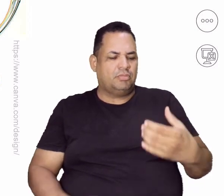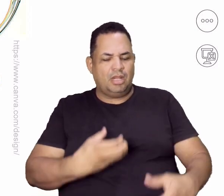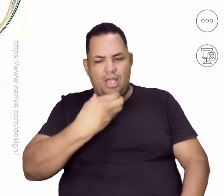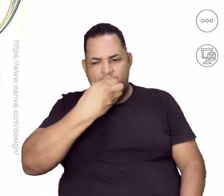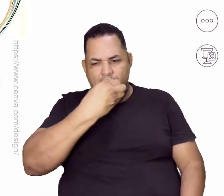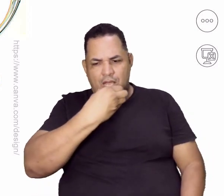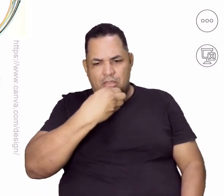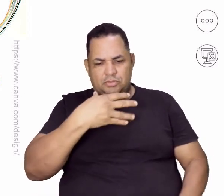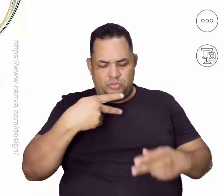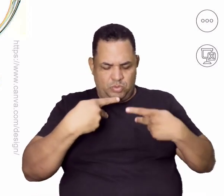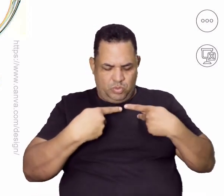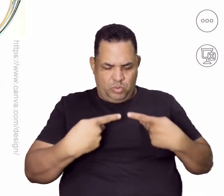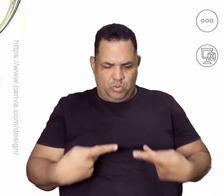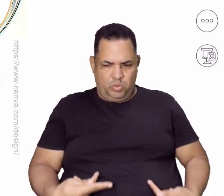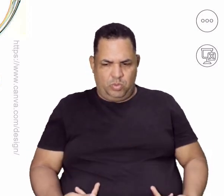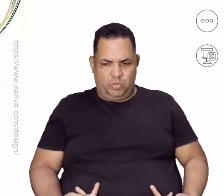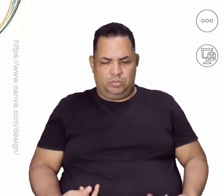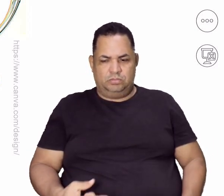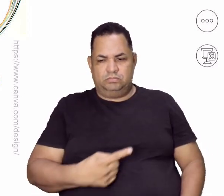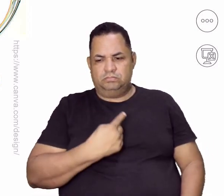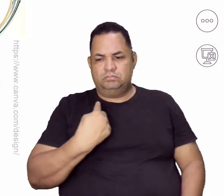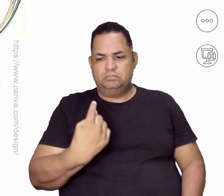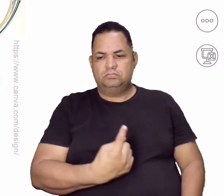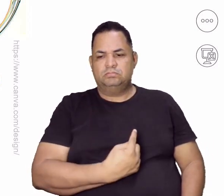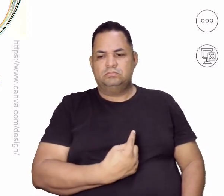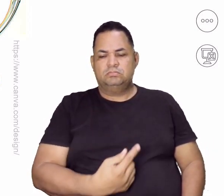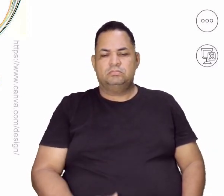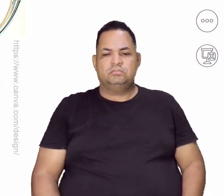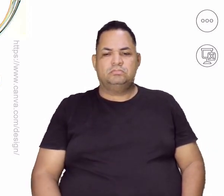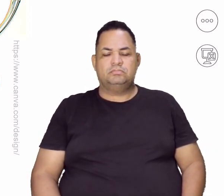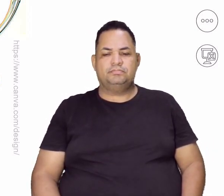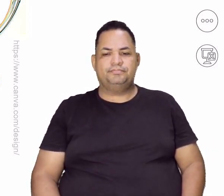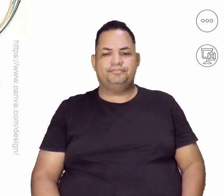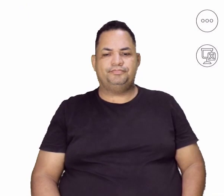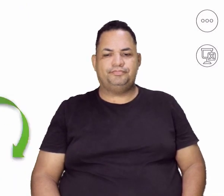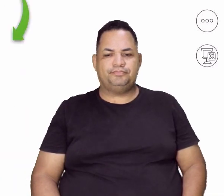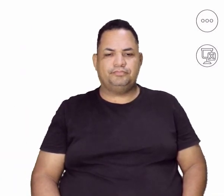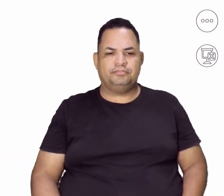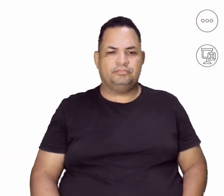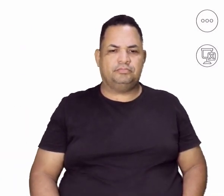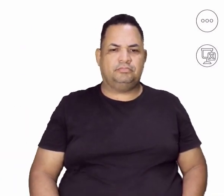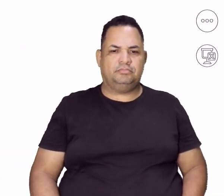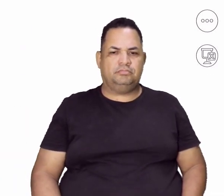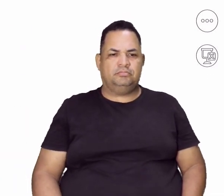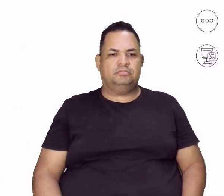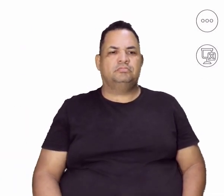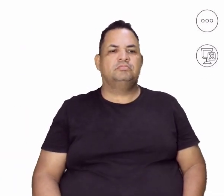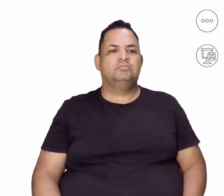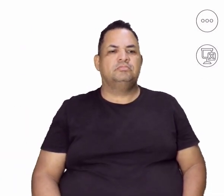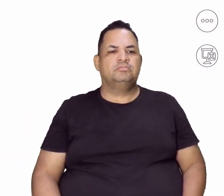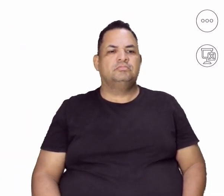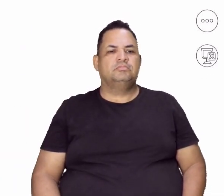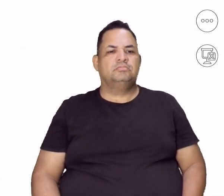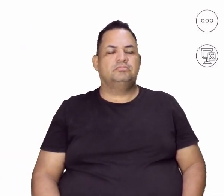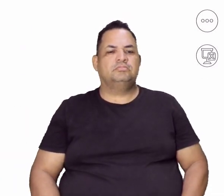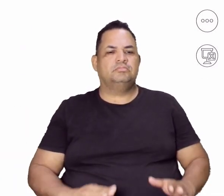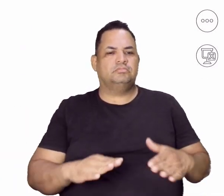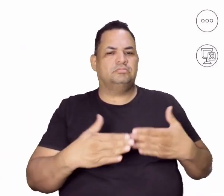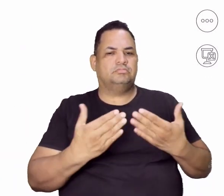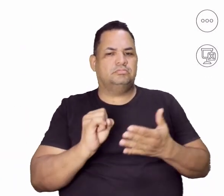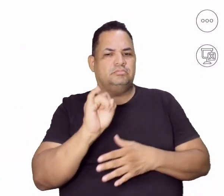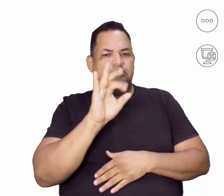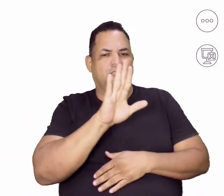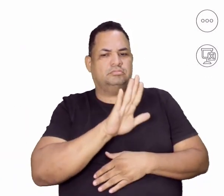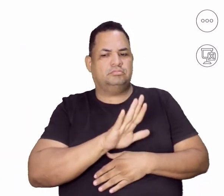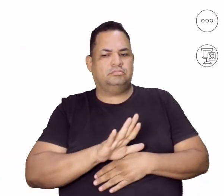aí o corpo humano, o ser humano, ok? Mas vamos lá então falar um pouquinho sobre isso. Quando a gente fala de